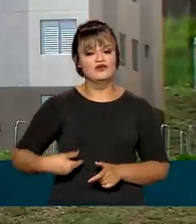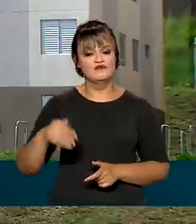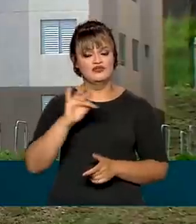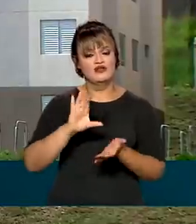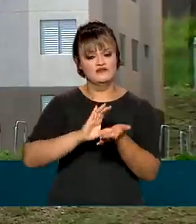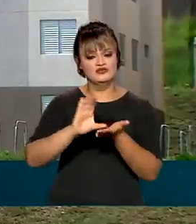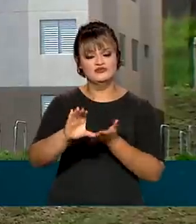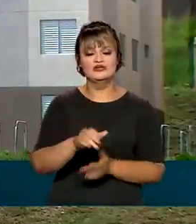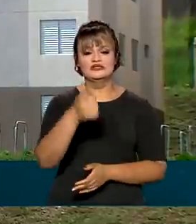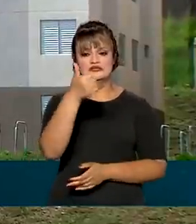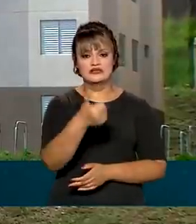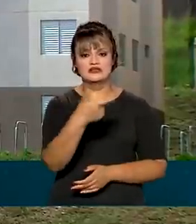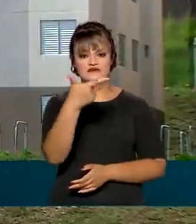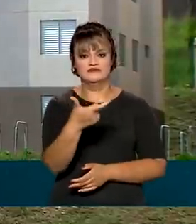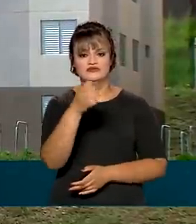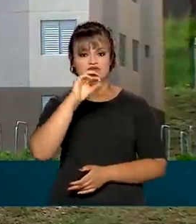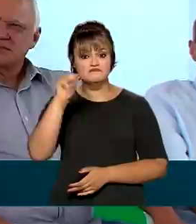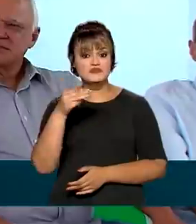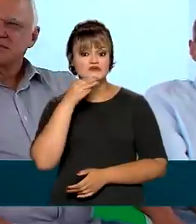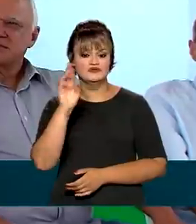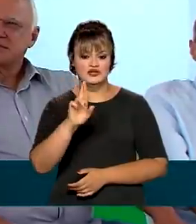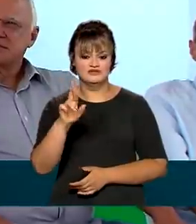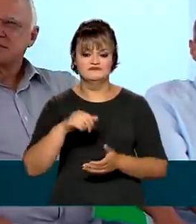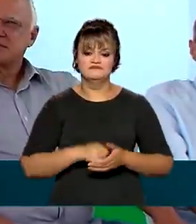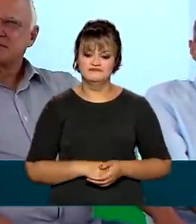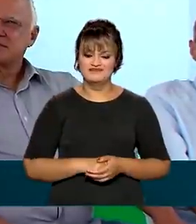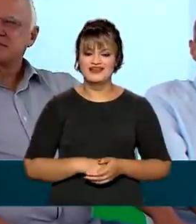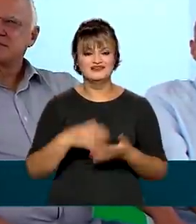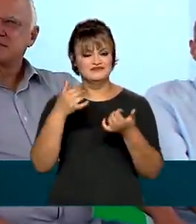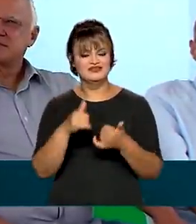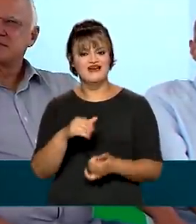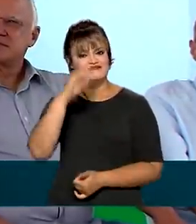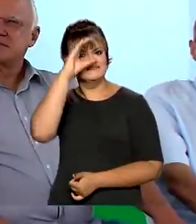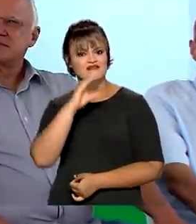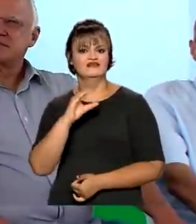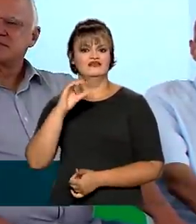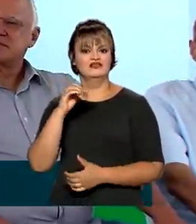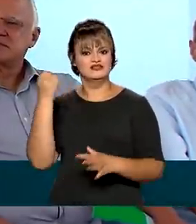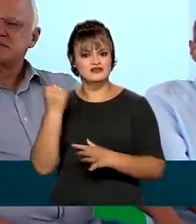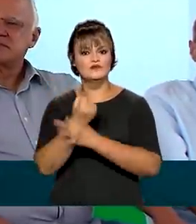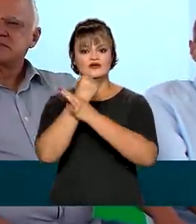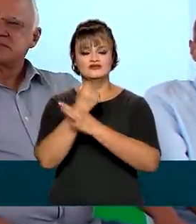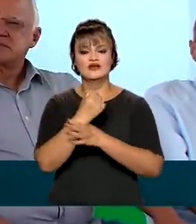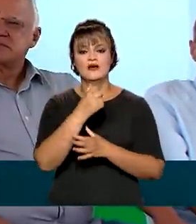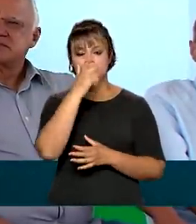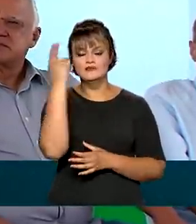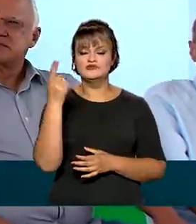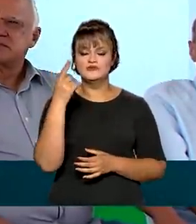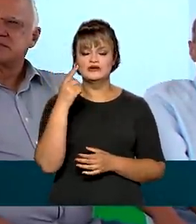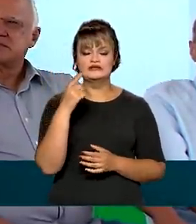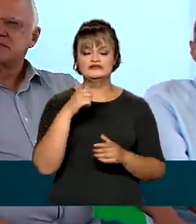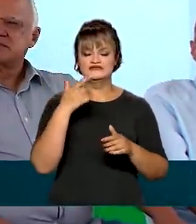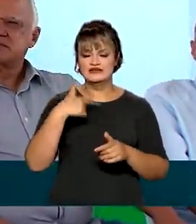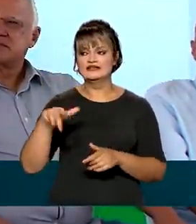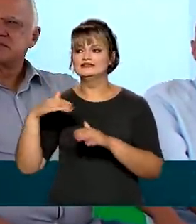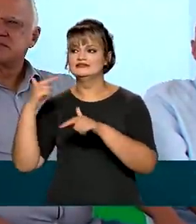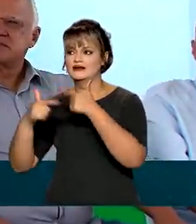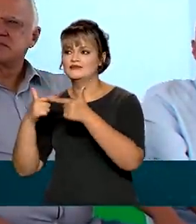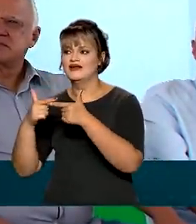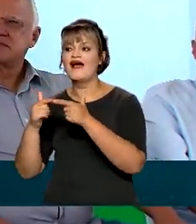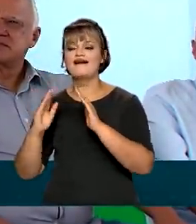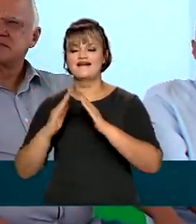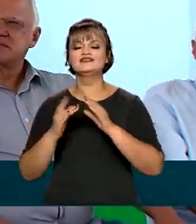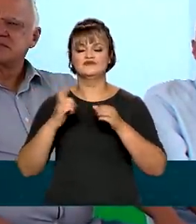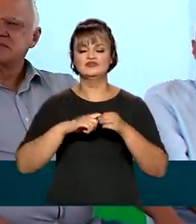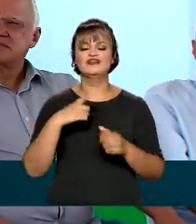mais de 26 milhões de reais. É cidadania, é segurança, porque o trabalhador, quando ele sai para trabalhar e sabe que ele tem para onde voltar,